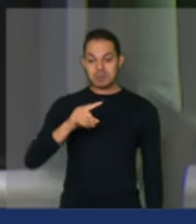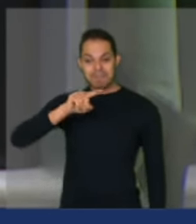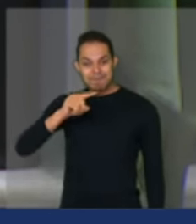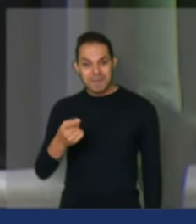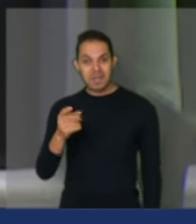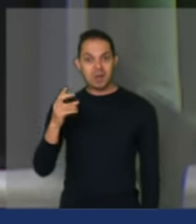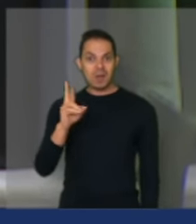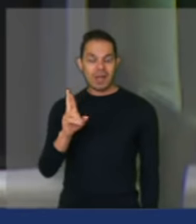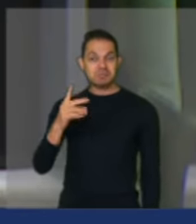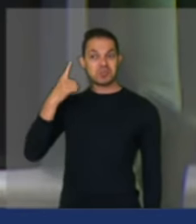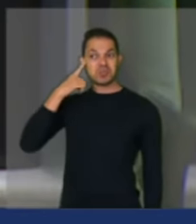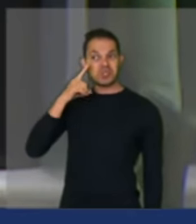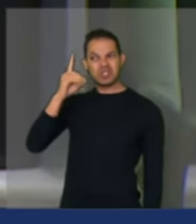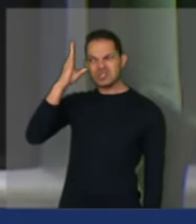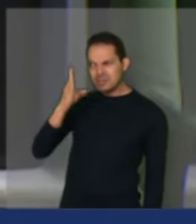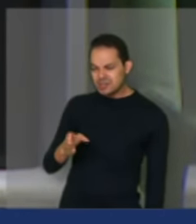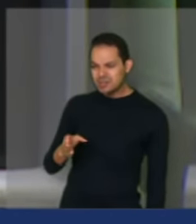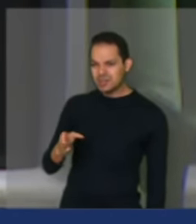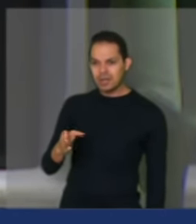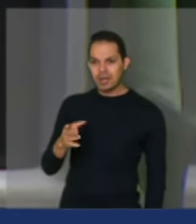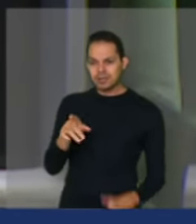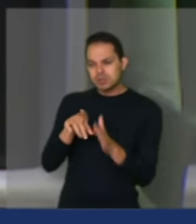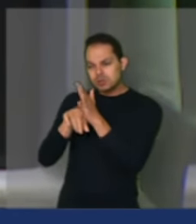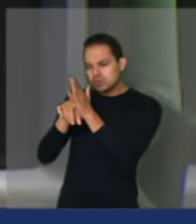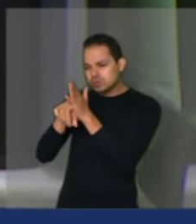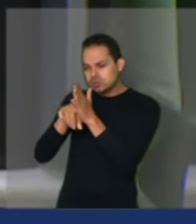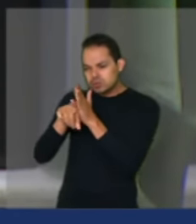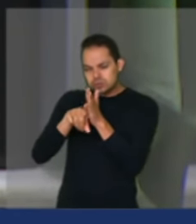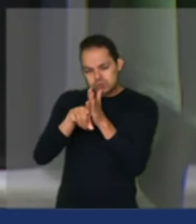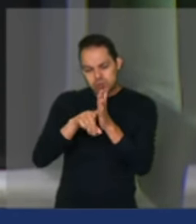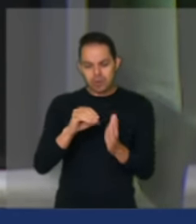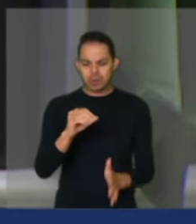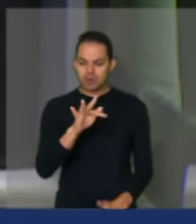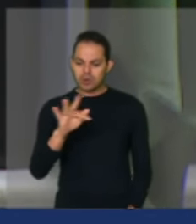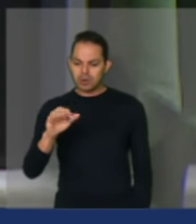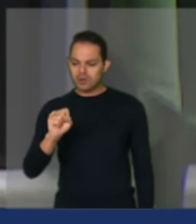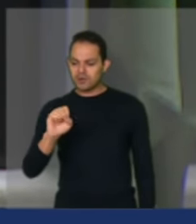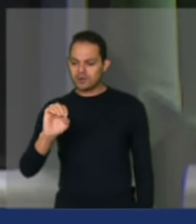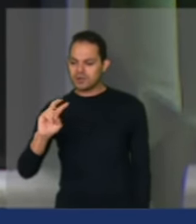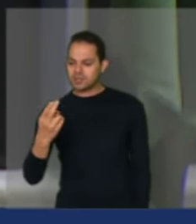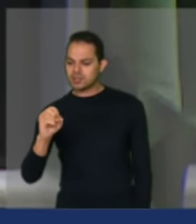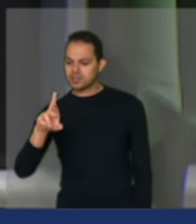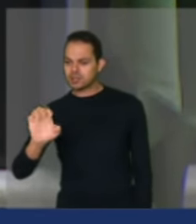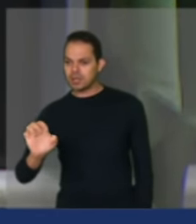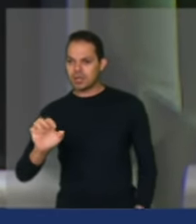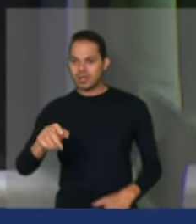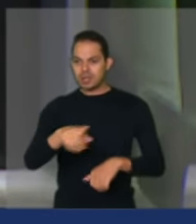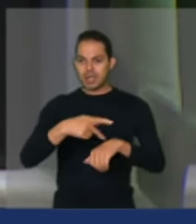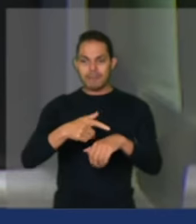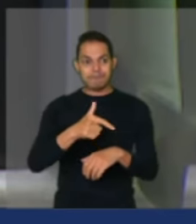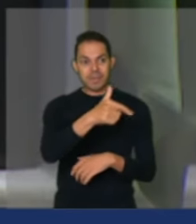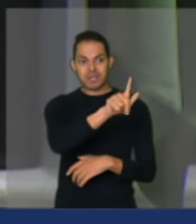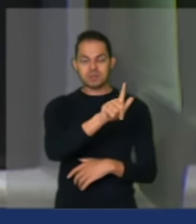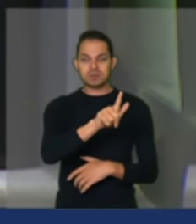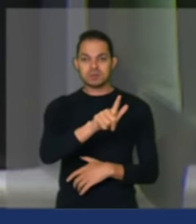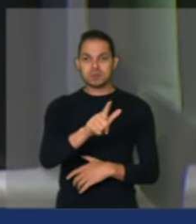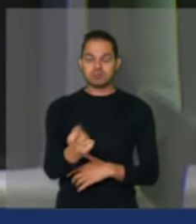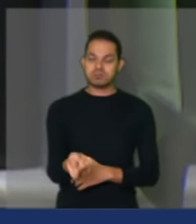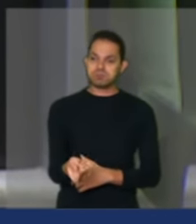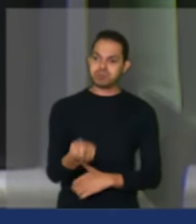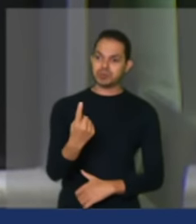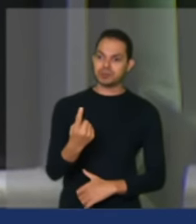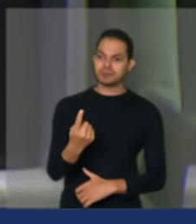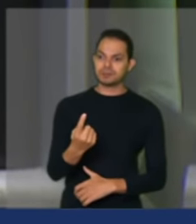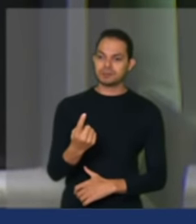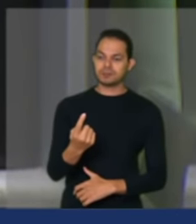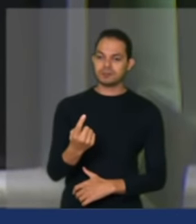por dia para especular com offshore aí fora do Brasil com o absurdo que é